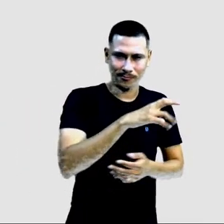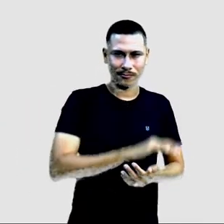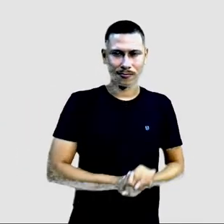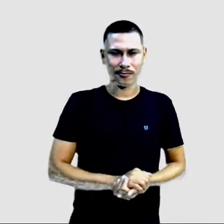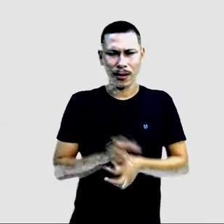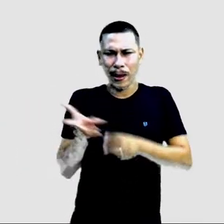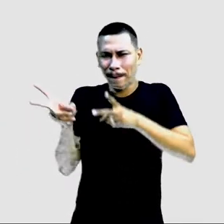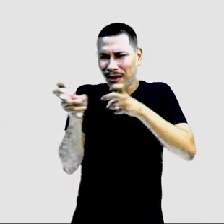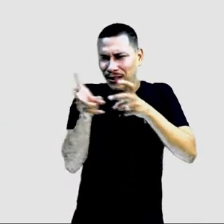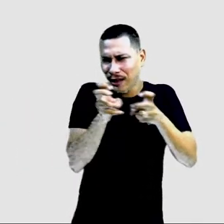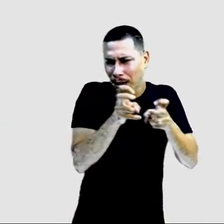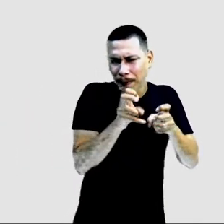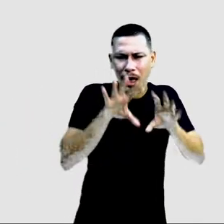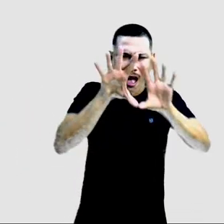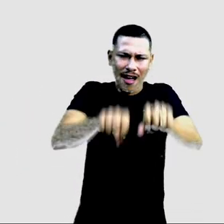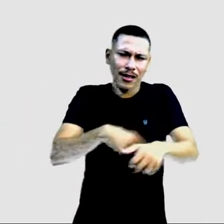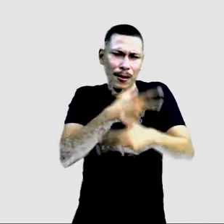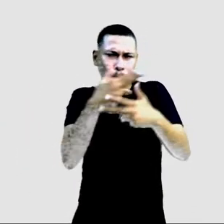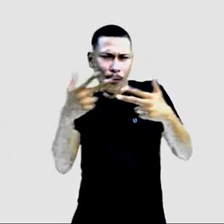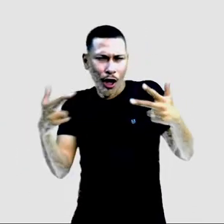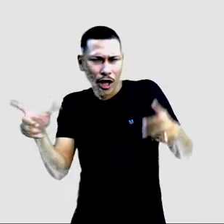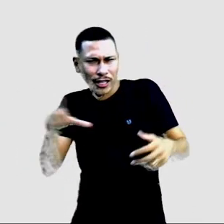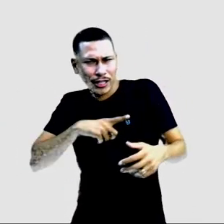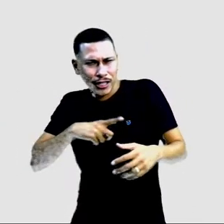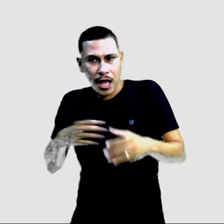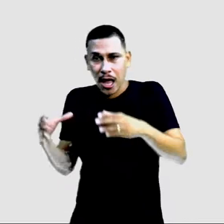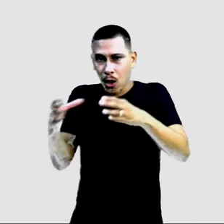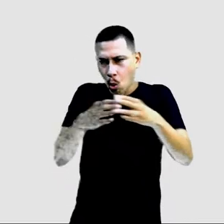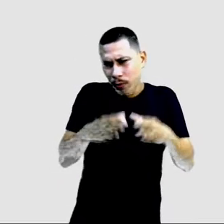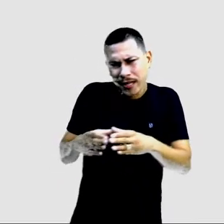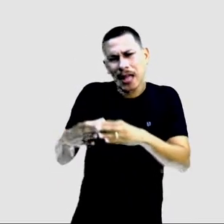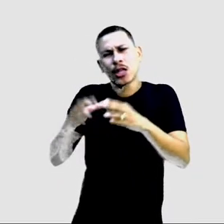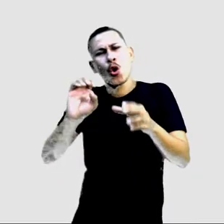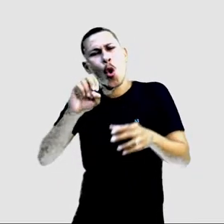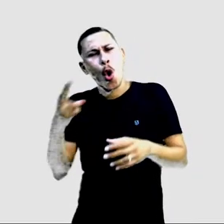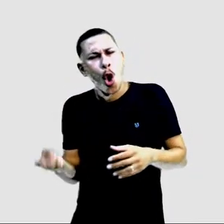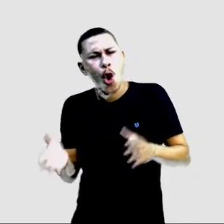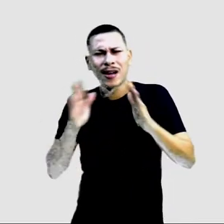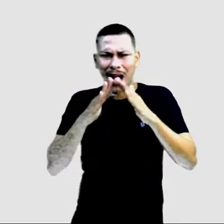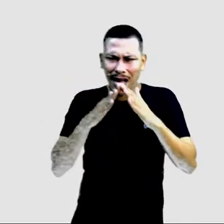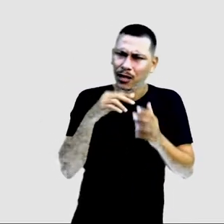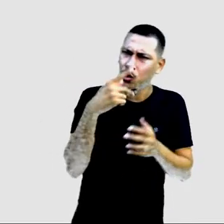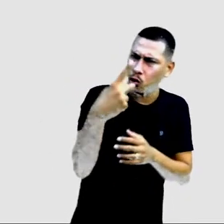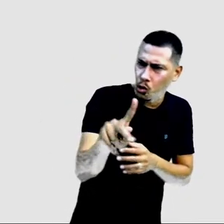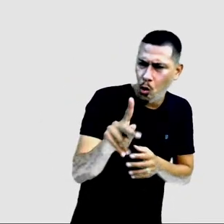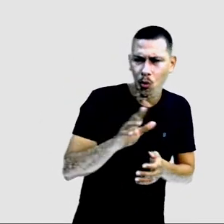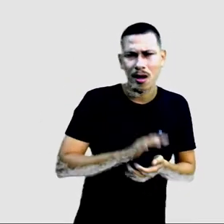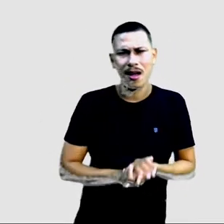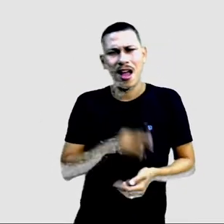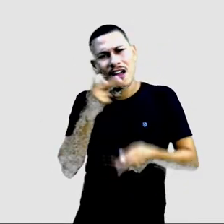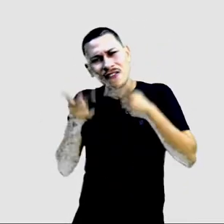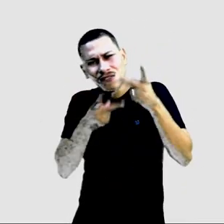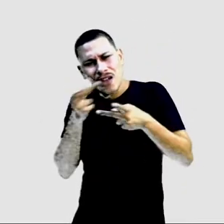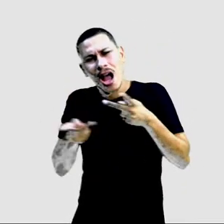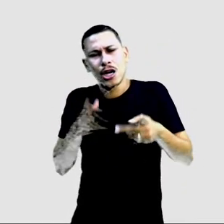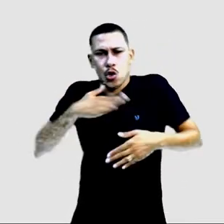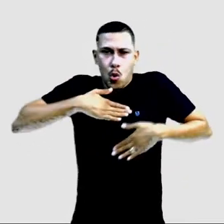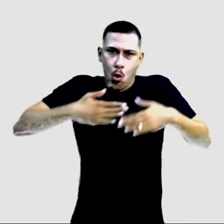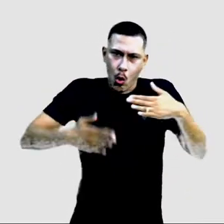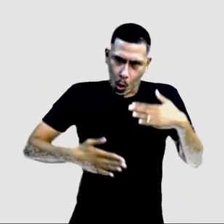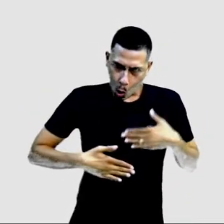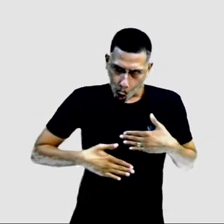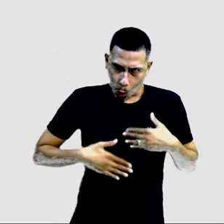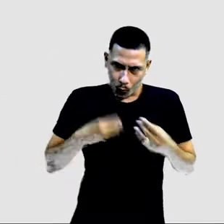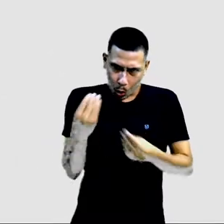Observe os animais que tem na comunidade, ou na sua casa, e classifique quanto o formato e a cobertura do corpo.